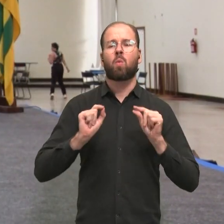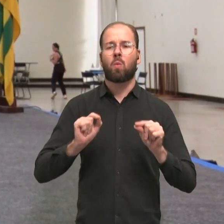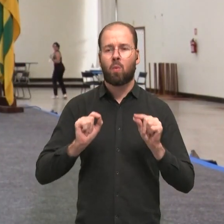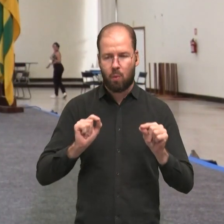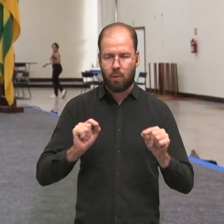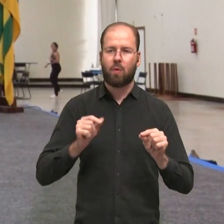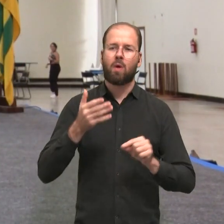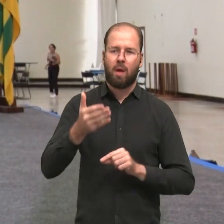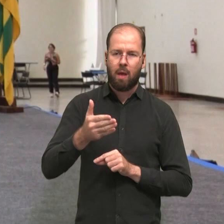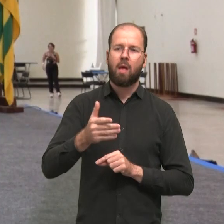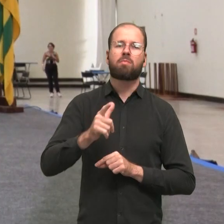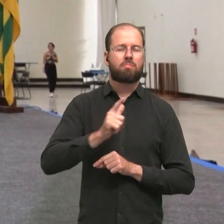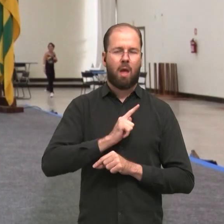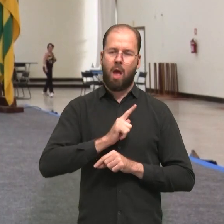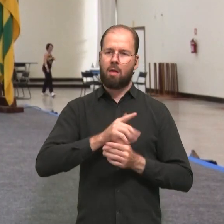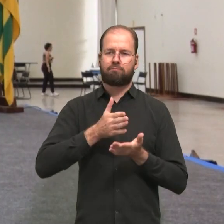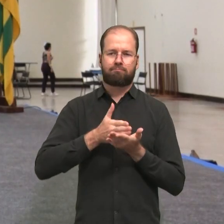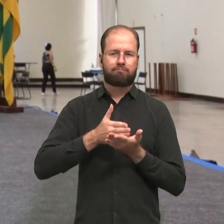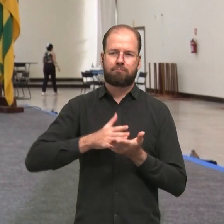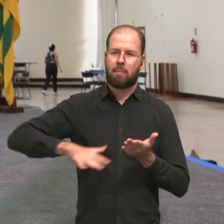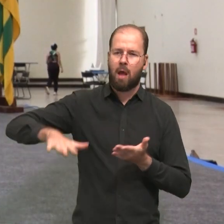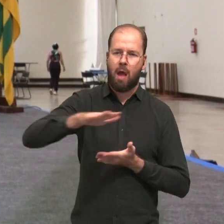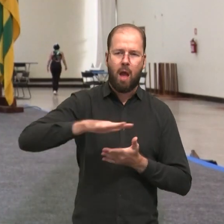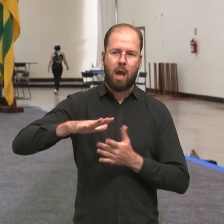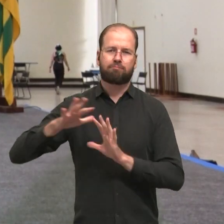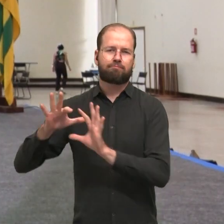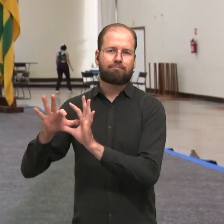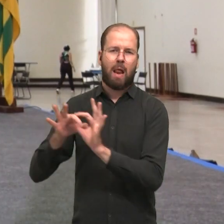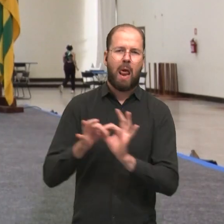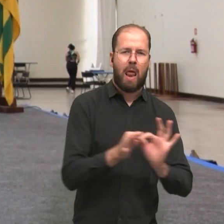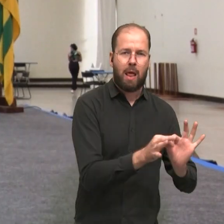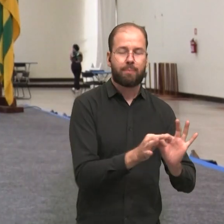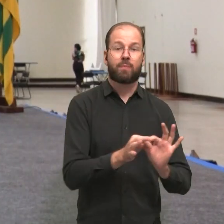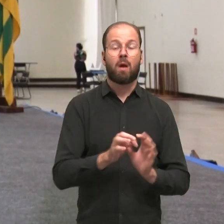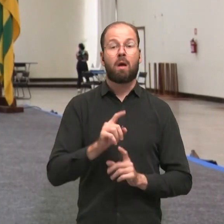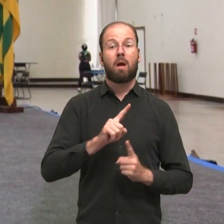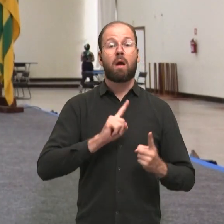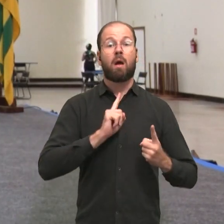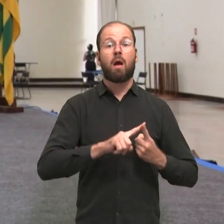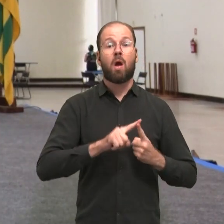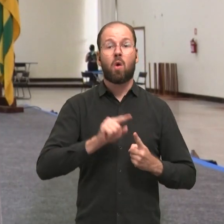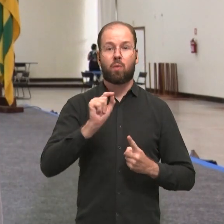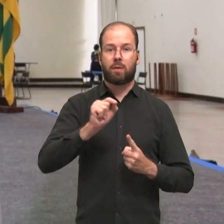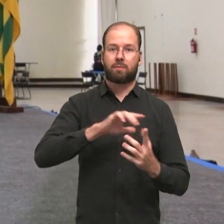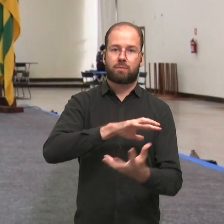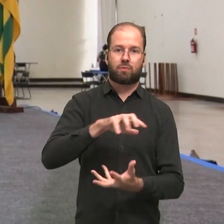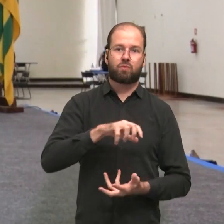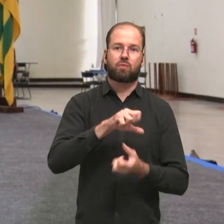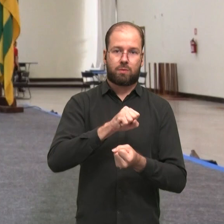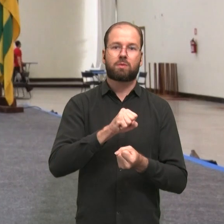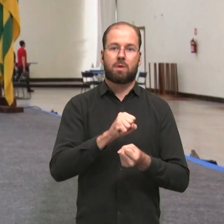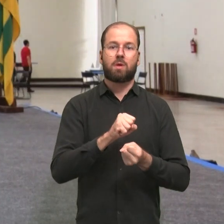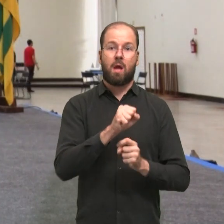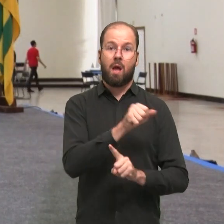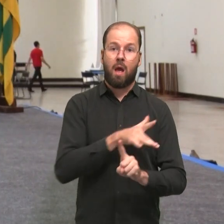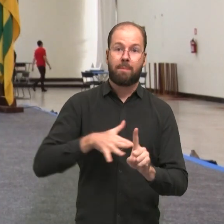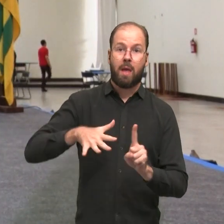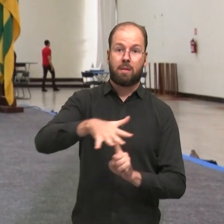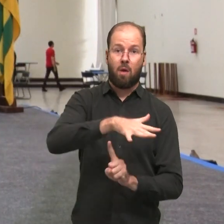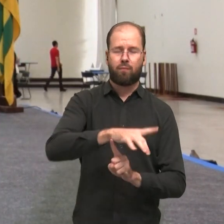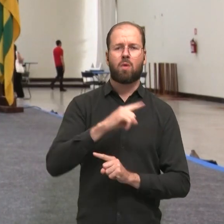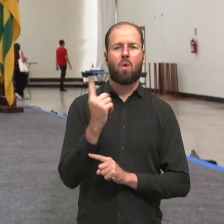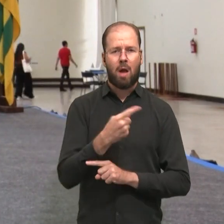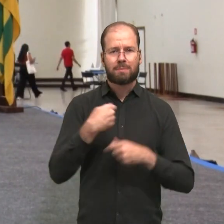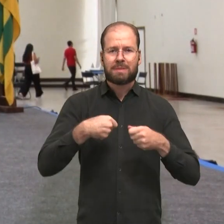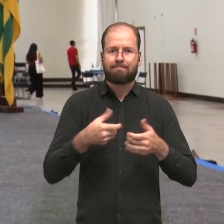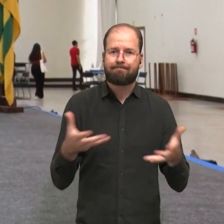Isso é que elas afetam todas as áreas. Uma delas é a questão da sustentabilidade ambiental. Nós temos que aumentar a consciência das pessoas